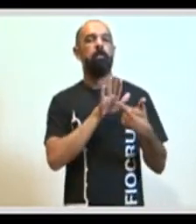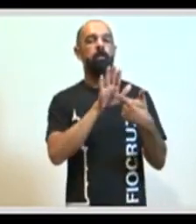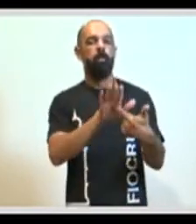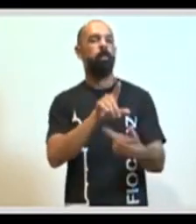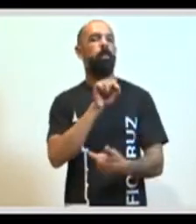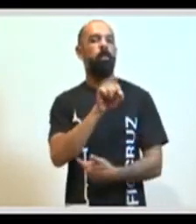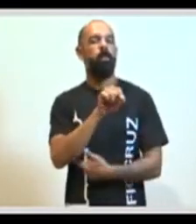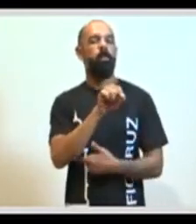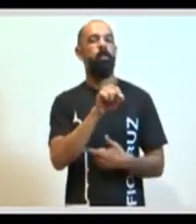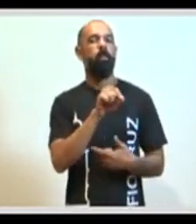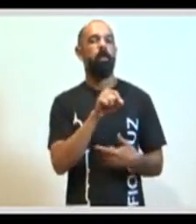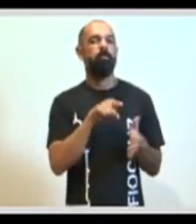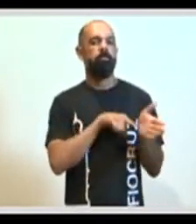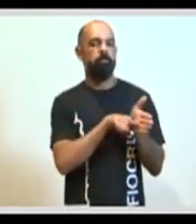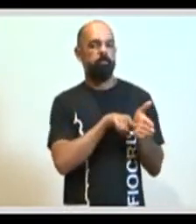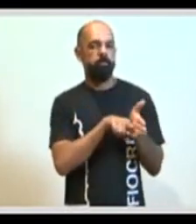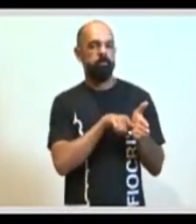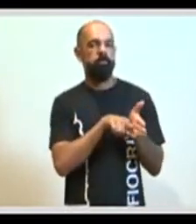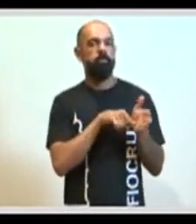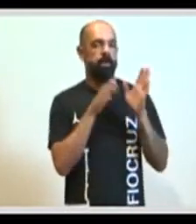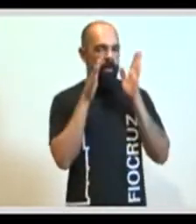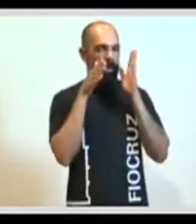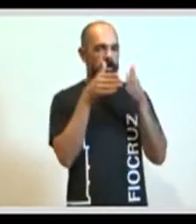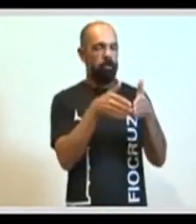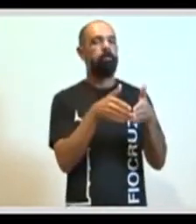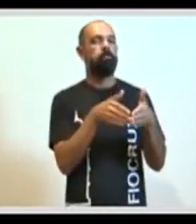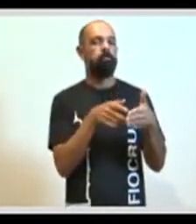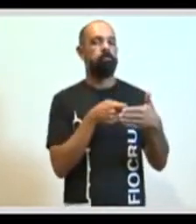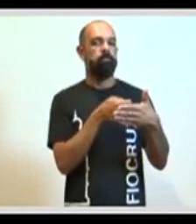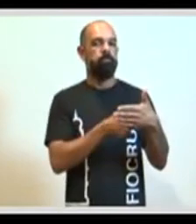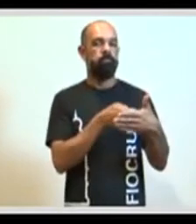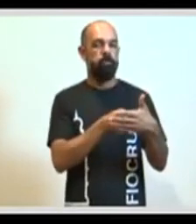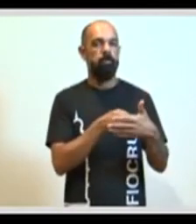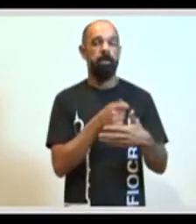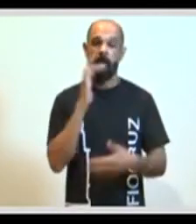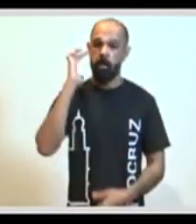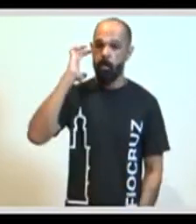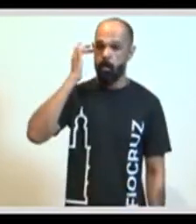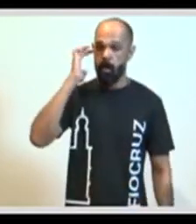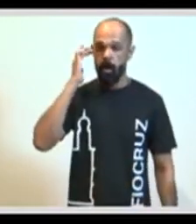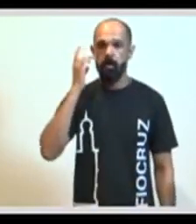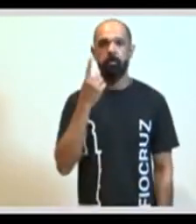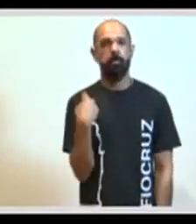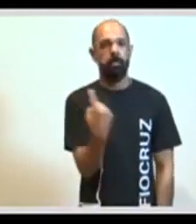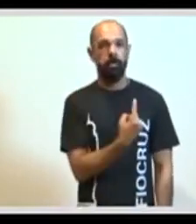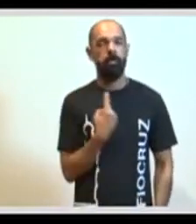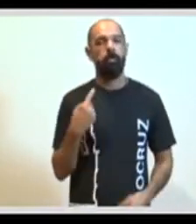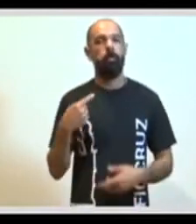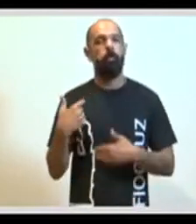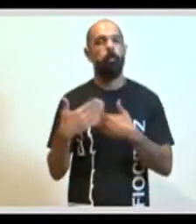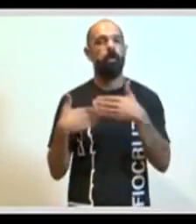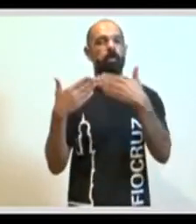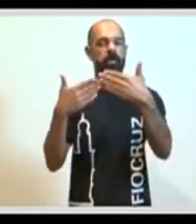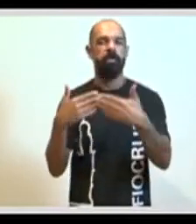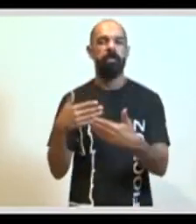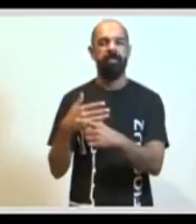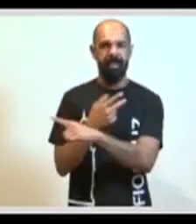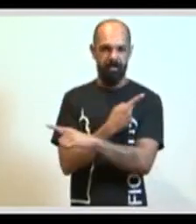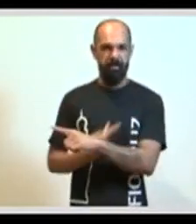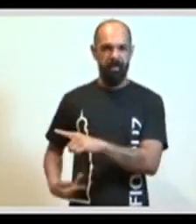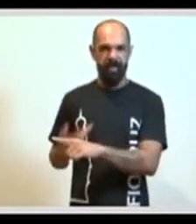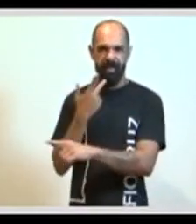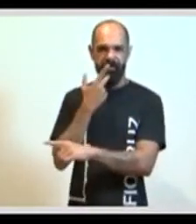colocado muito contundentemente. Eu acho que a gente está no processo agora, como a presidenta já